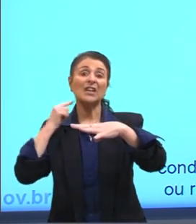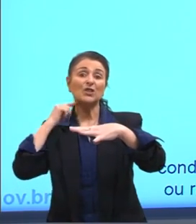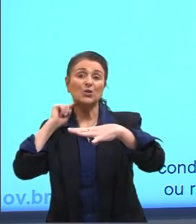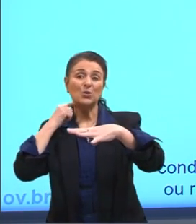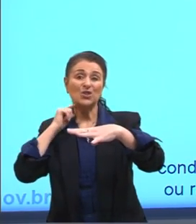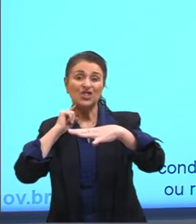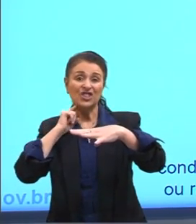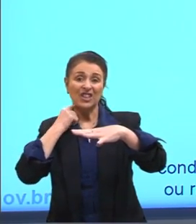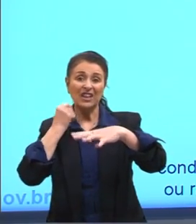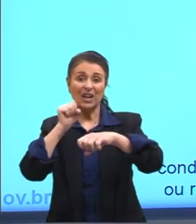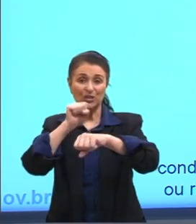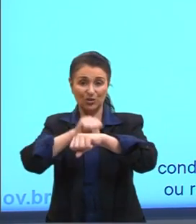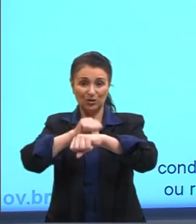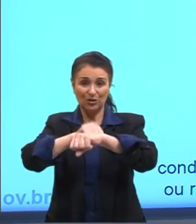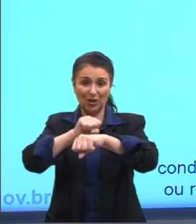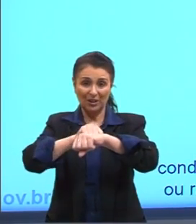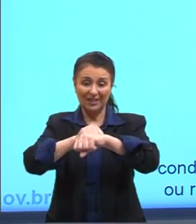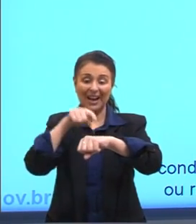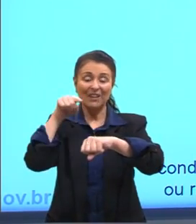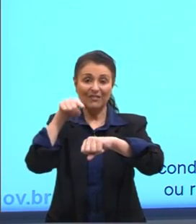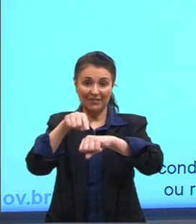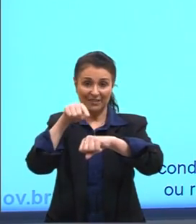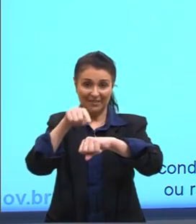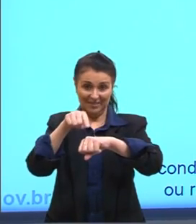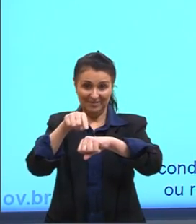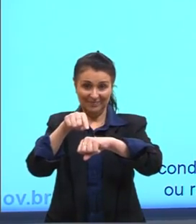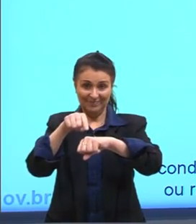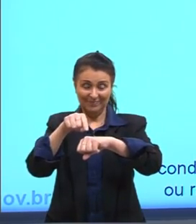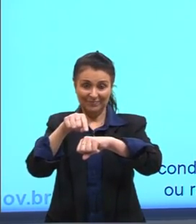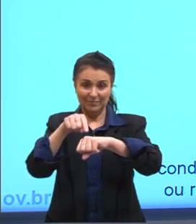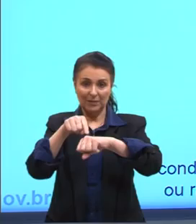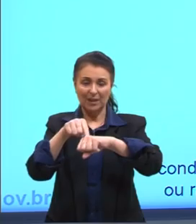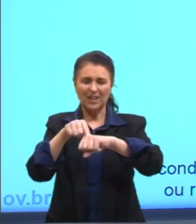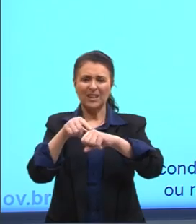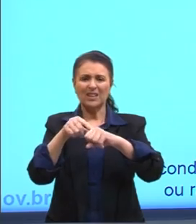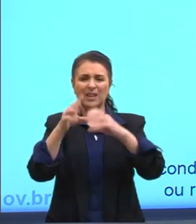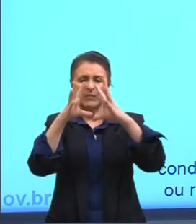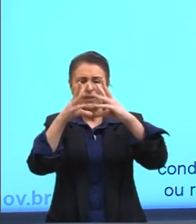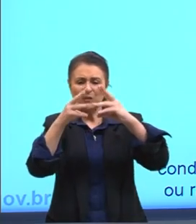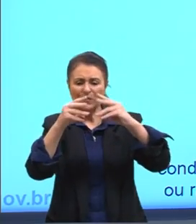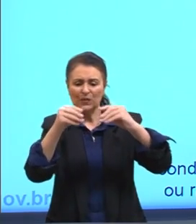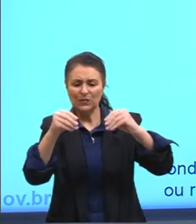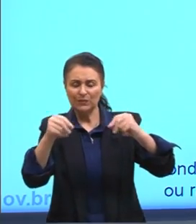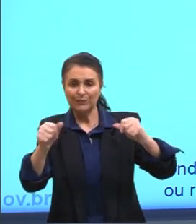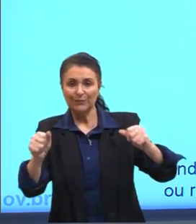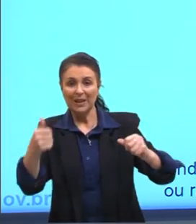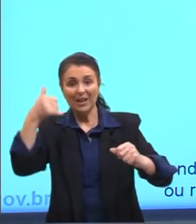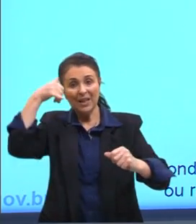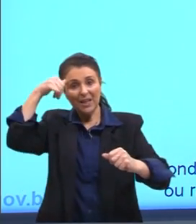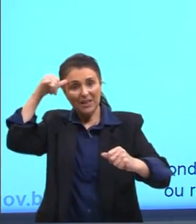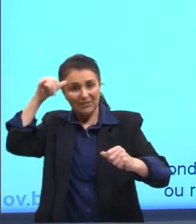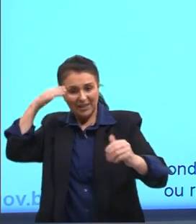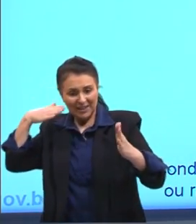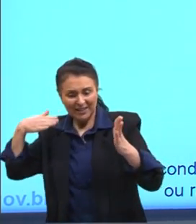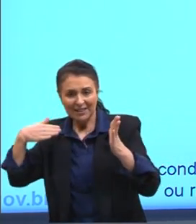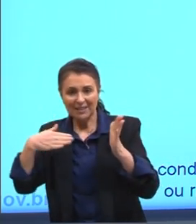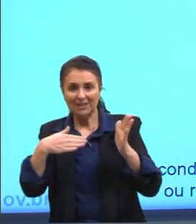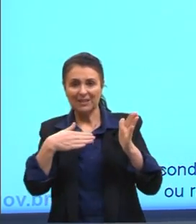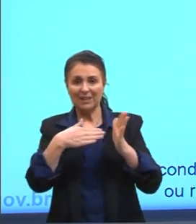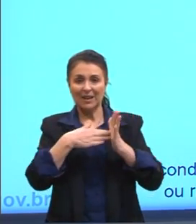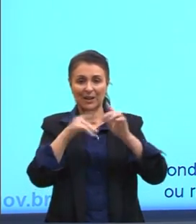presentes no freon, né? Que, às vezes, ele vai ficando desgastado, né? Evitando, então, essa obstrução do tubo